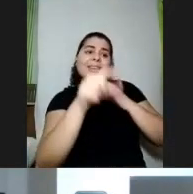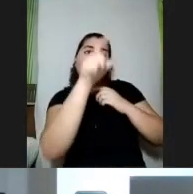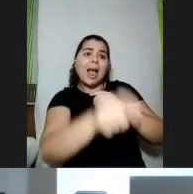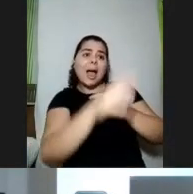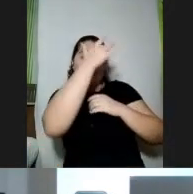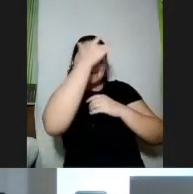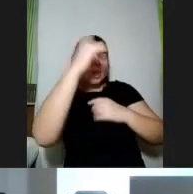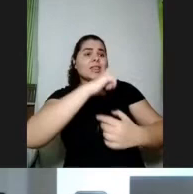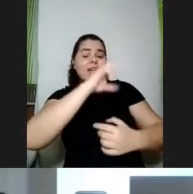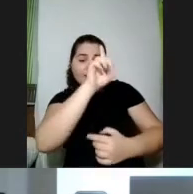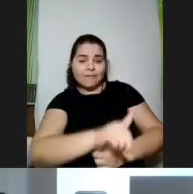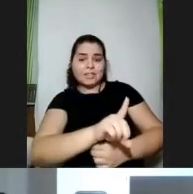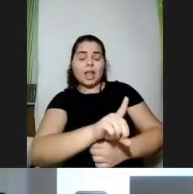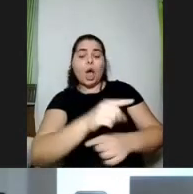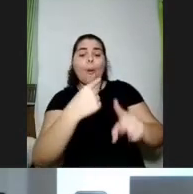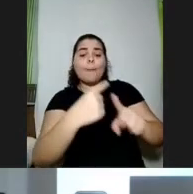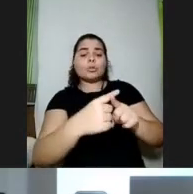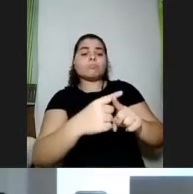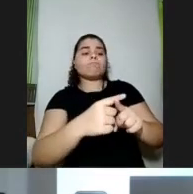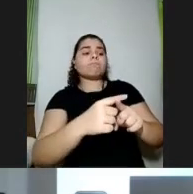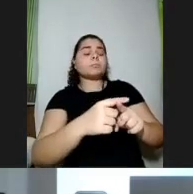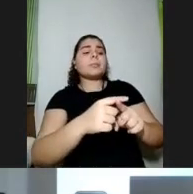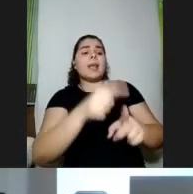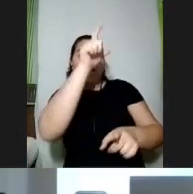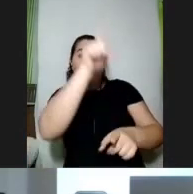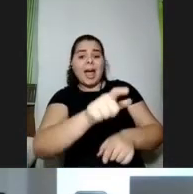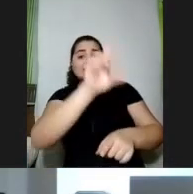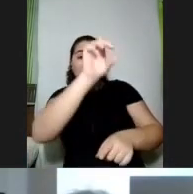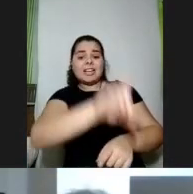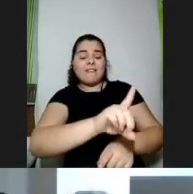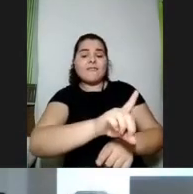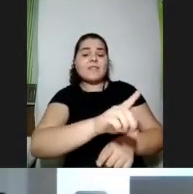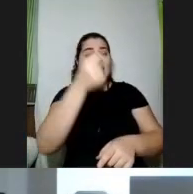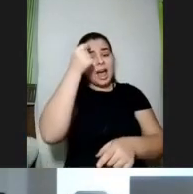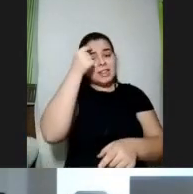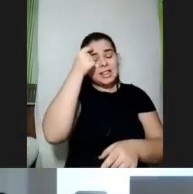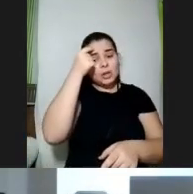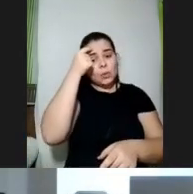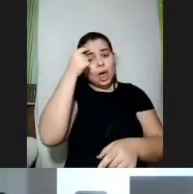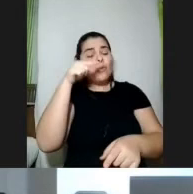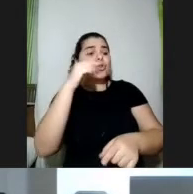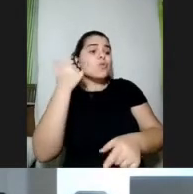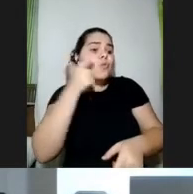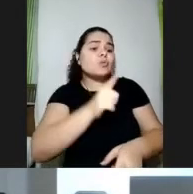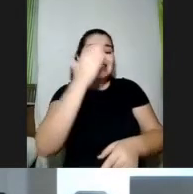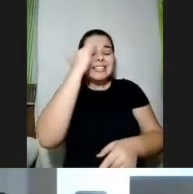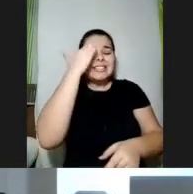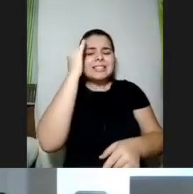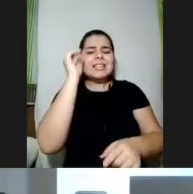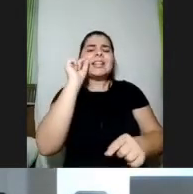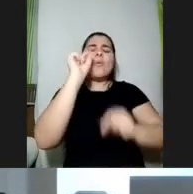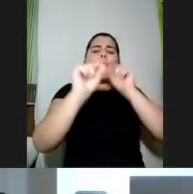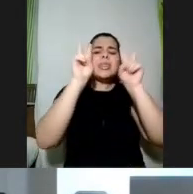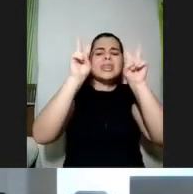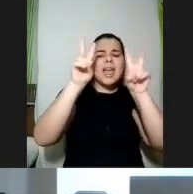eu acho que as pessoas com deficiência intelectual têm esse desafio que é ainda maior de conseguir entender exatamente do que a gente está falando, o que é esse vírus, né,